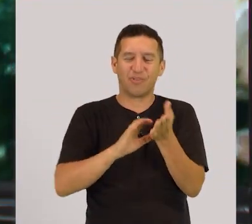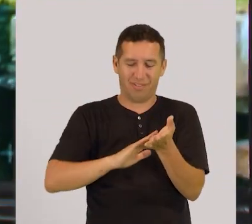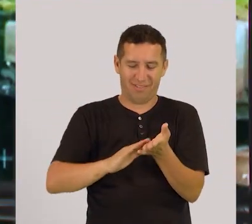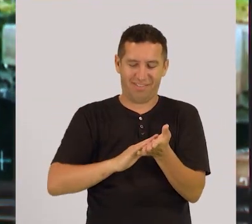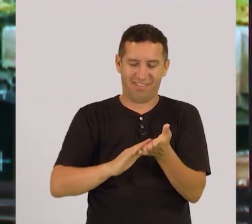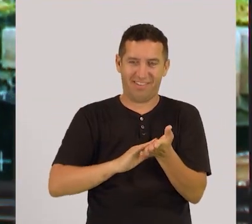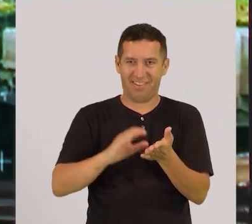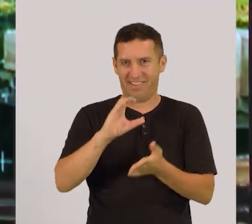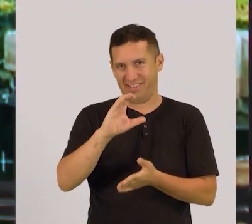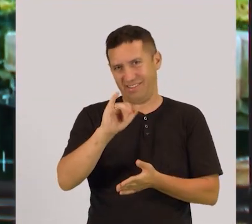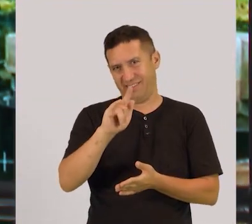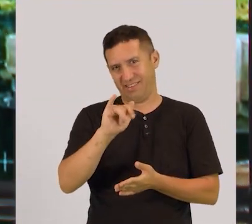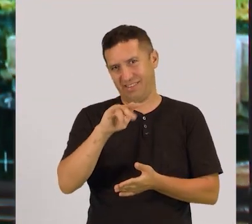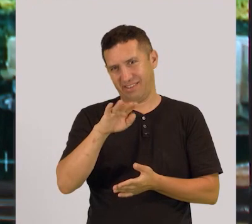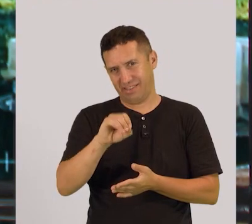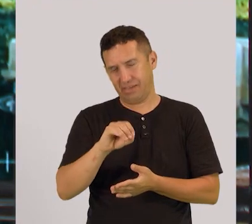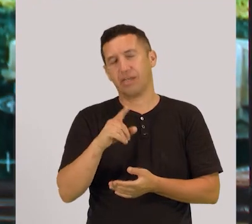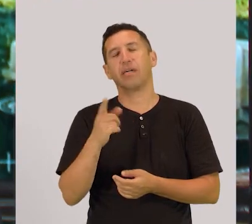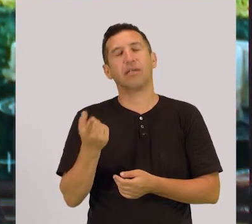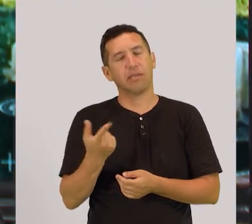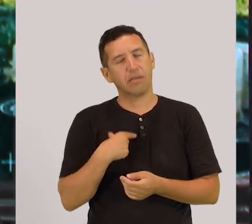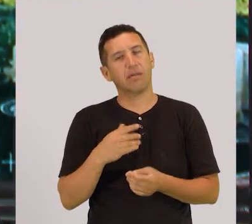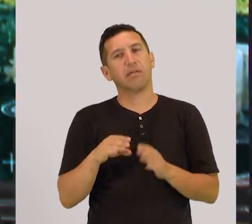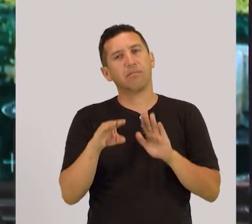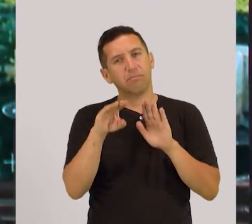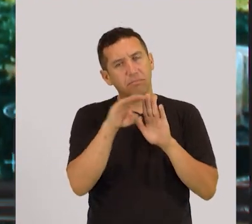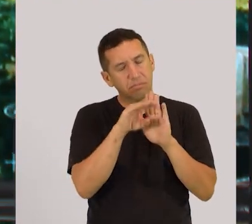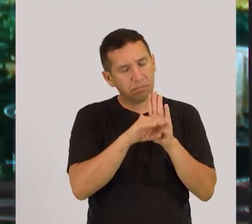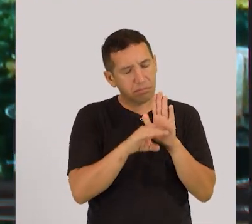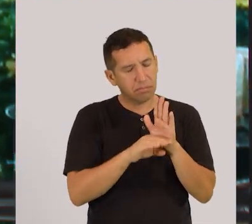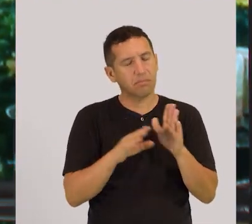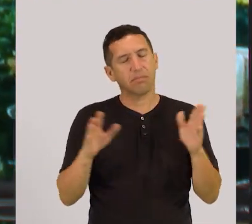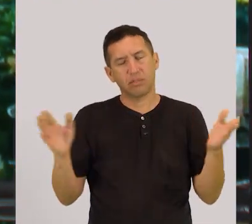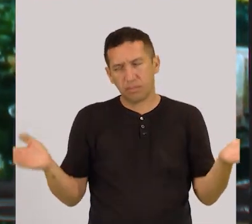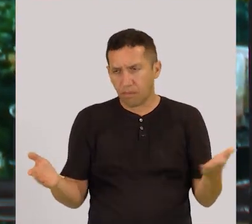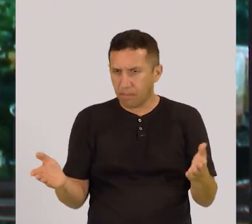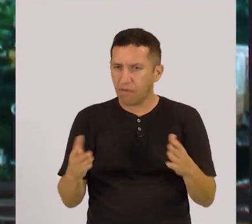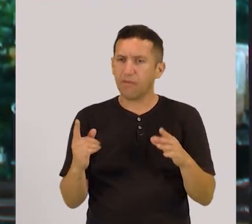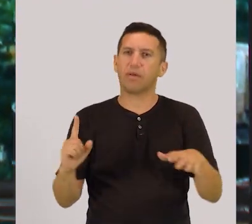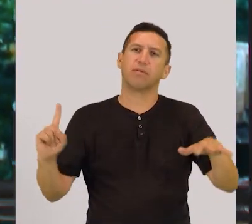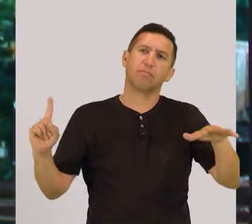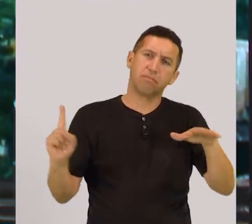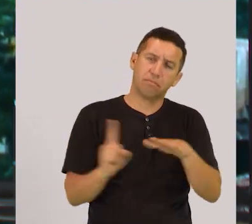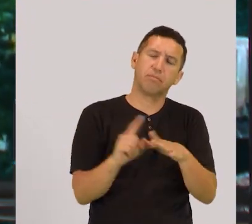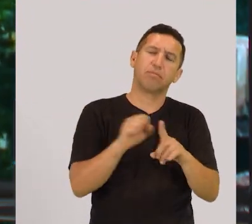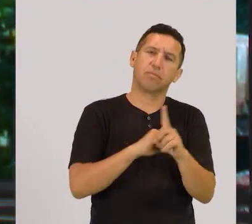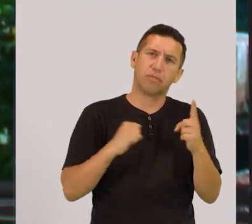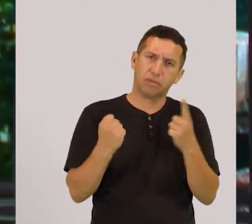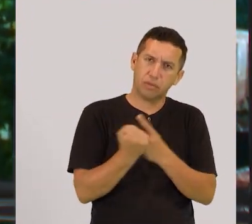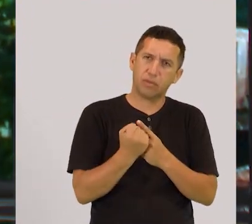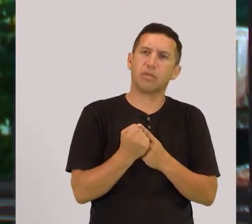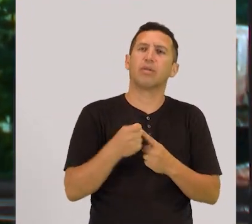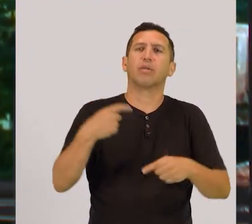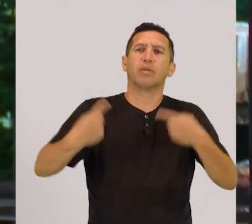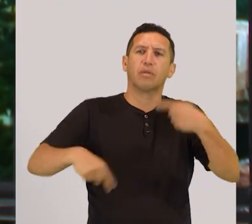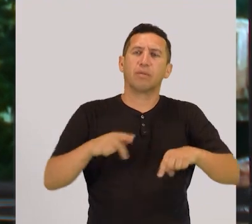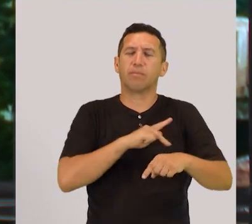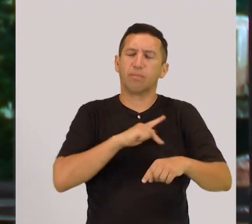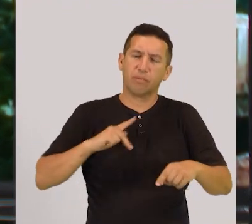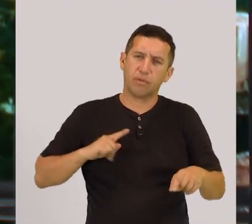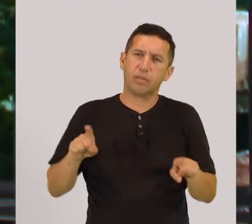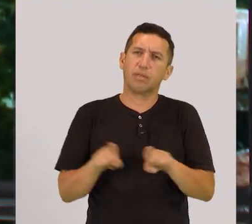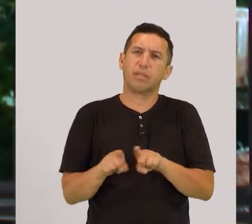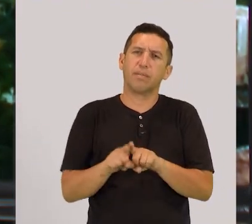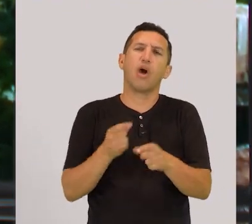determina como dever do Estado e também da sociedade promover a inclusão social, políticas públicas e econômica dos